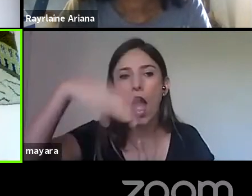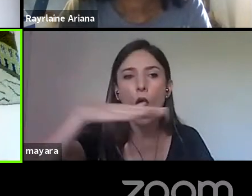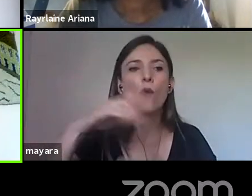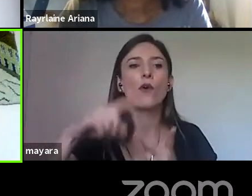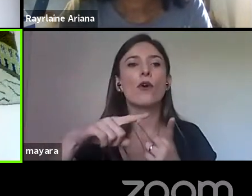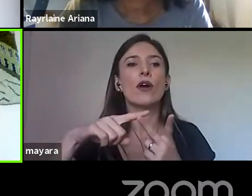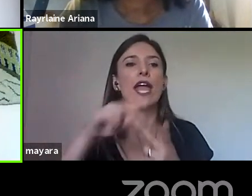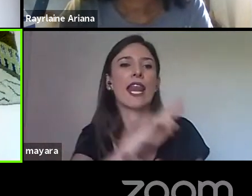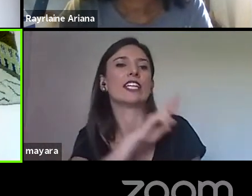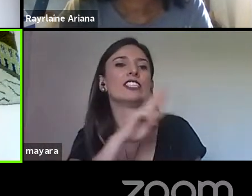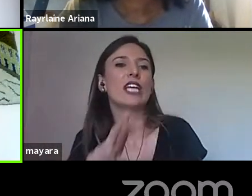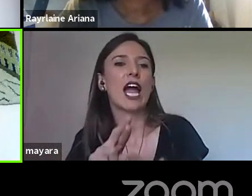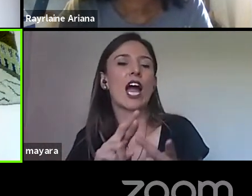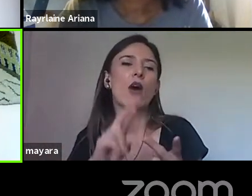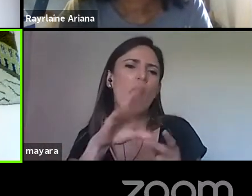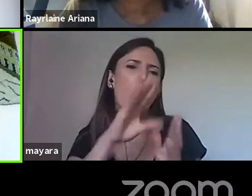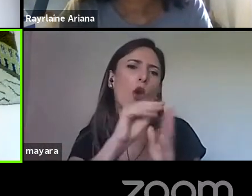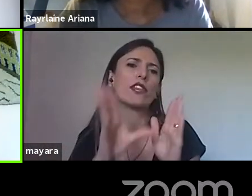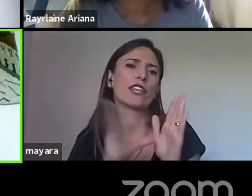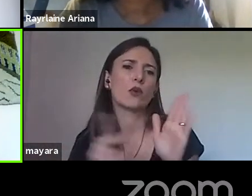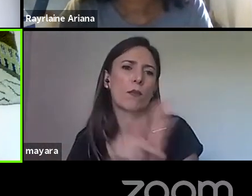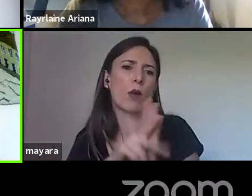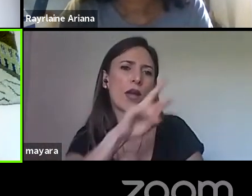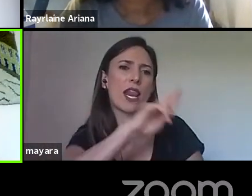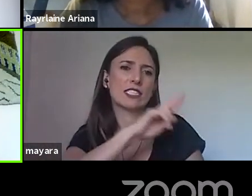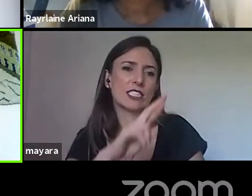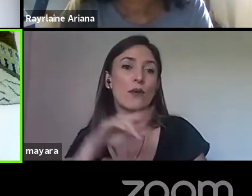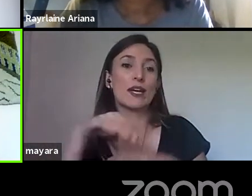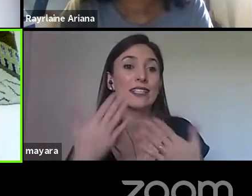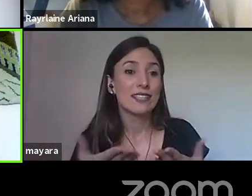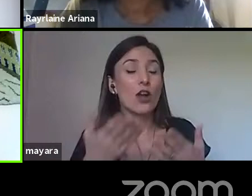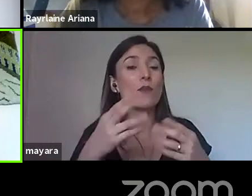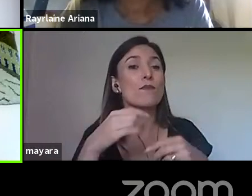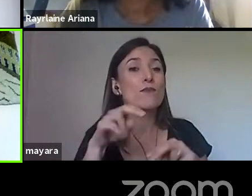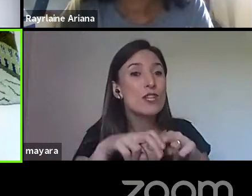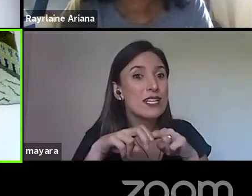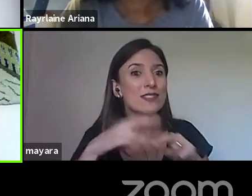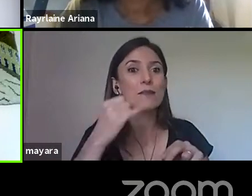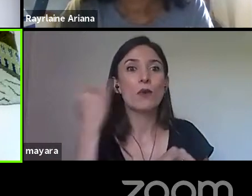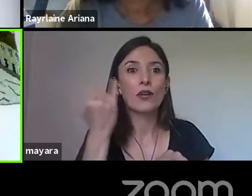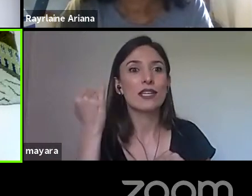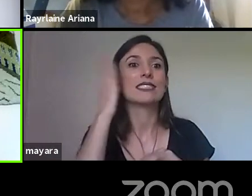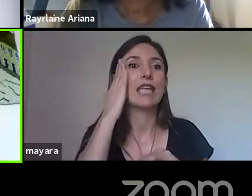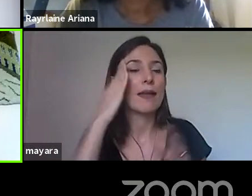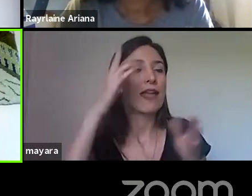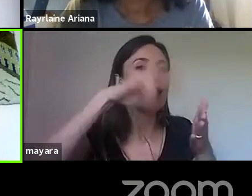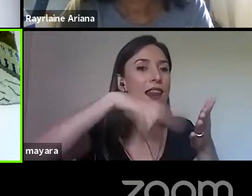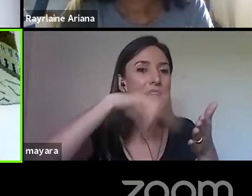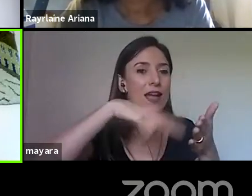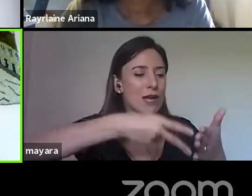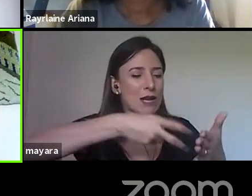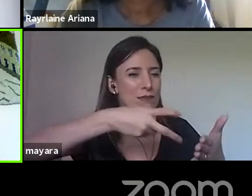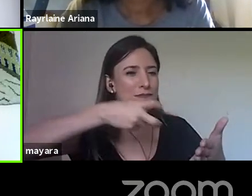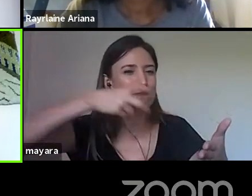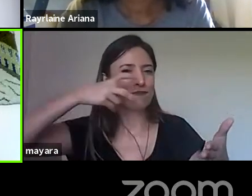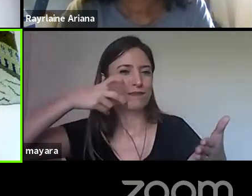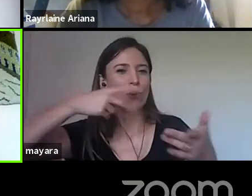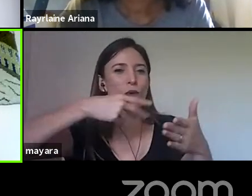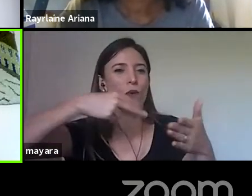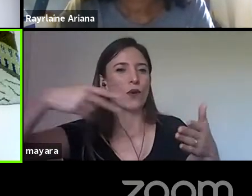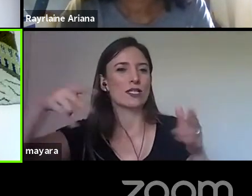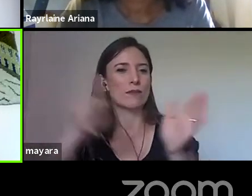religiosos, né? Então, para esse tipo de aprendizado, a leitura se faz necessário e a escrita, ela é